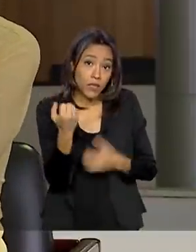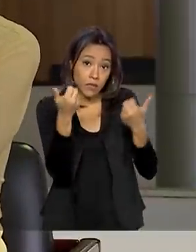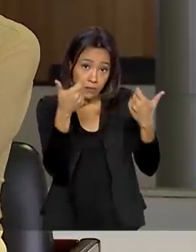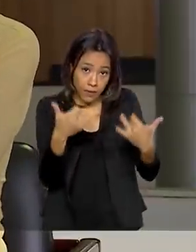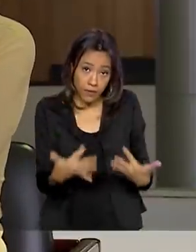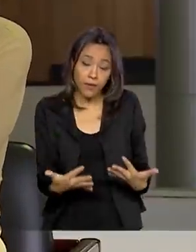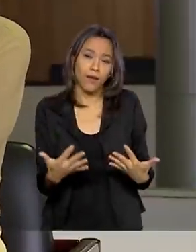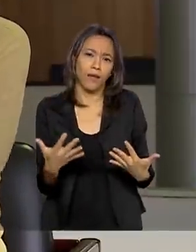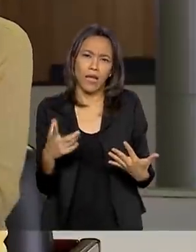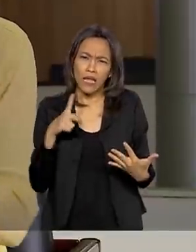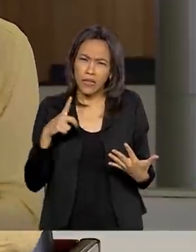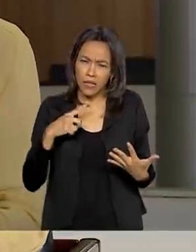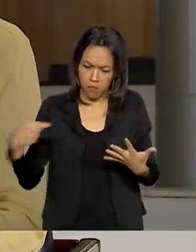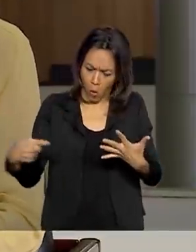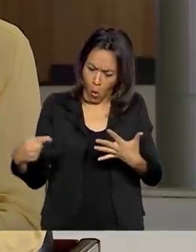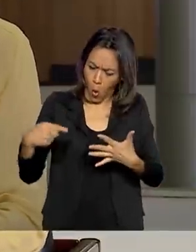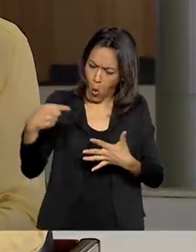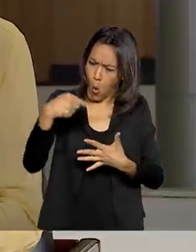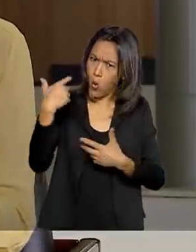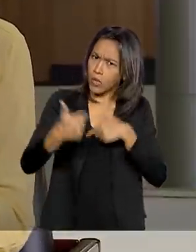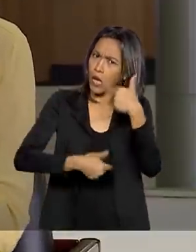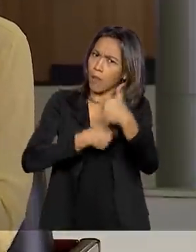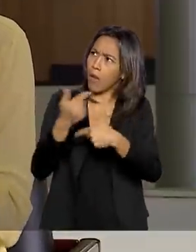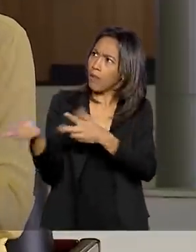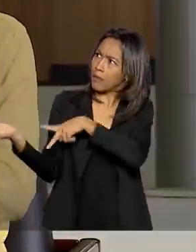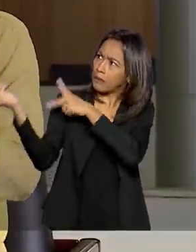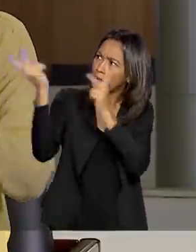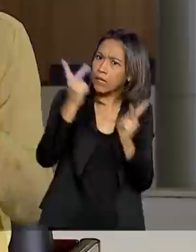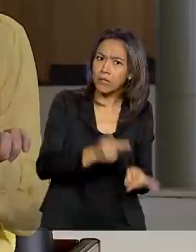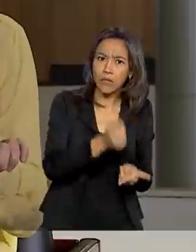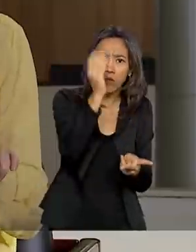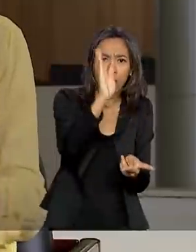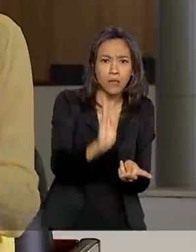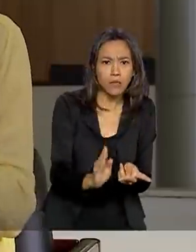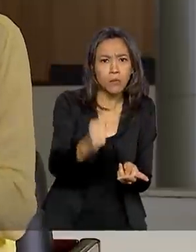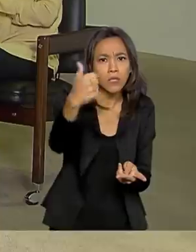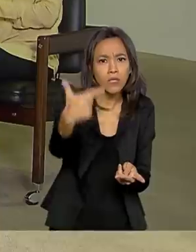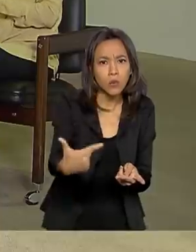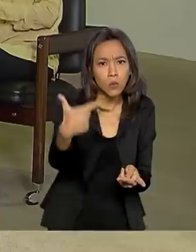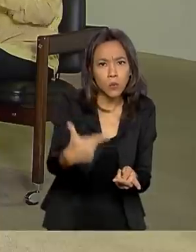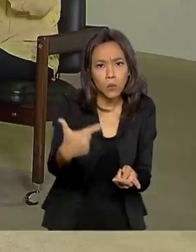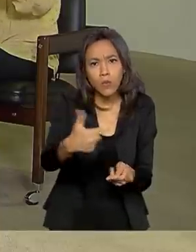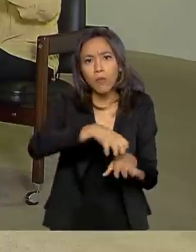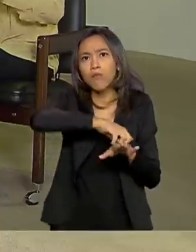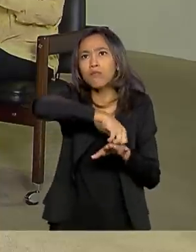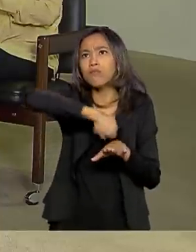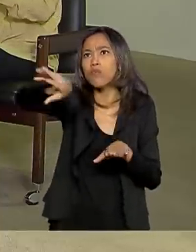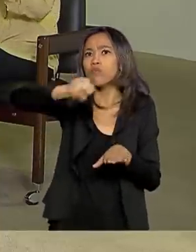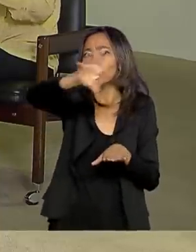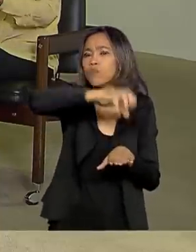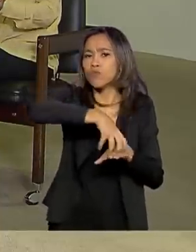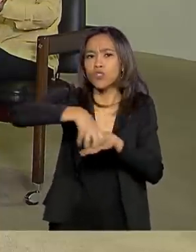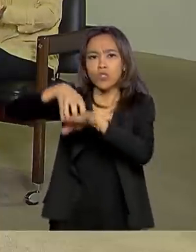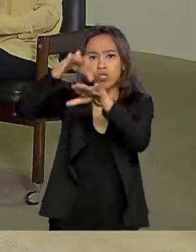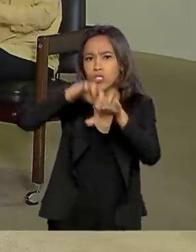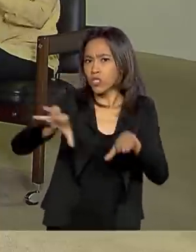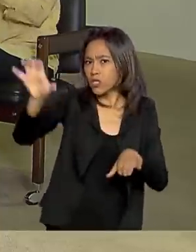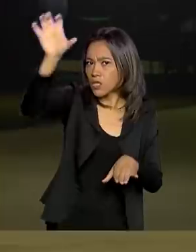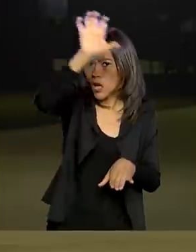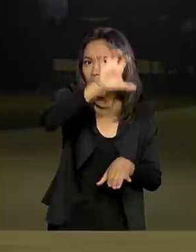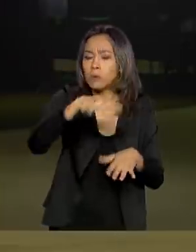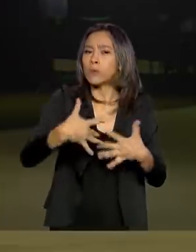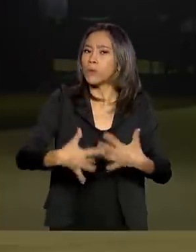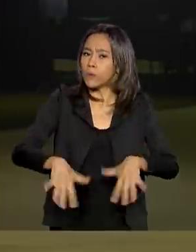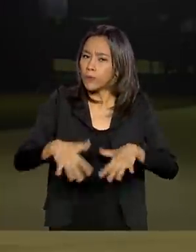de ter toda essa operação para trazer para cá, tem também uma segunda etapa, que é a operação para distribuição para estados e municípios. Exatamente.